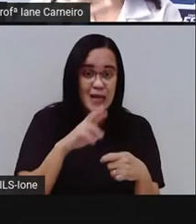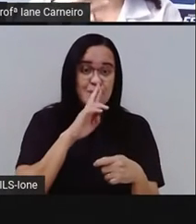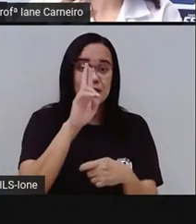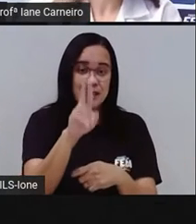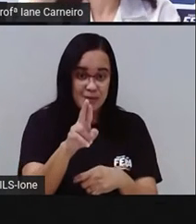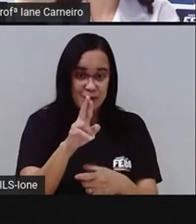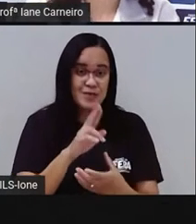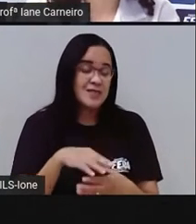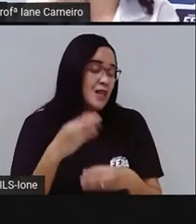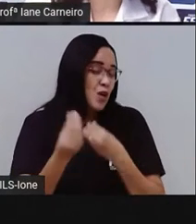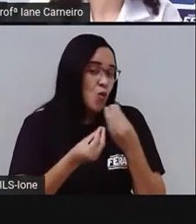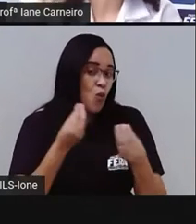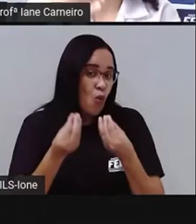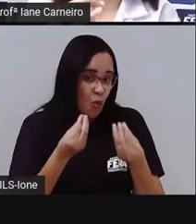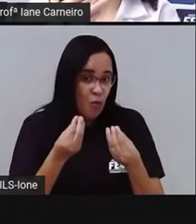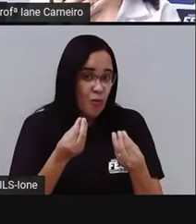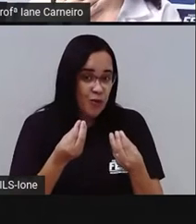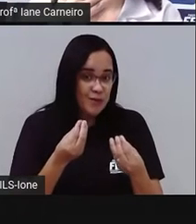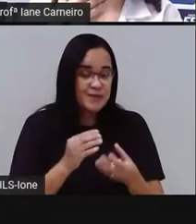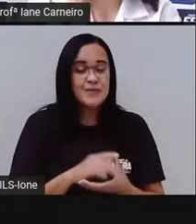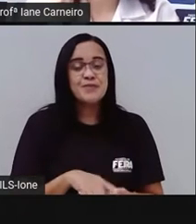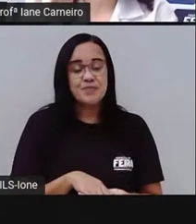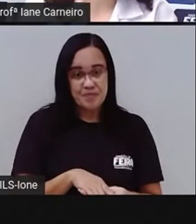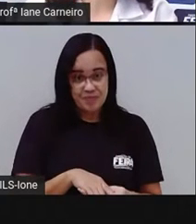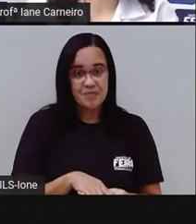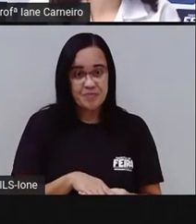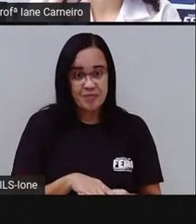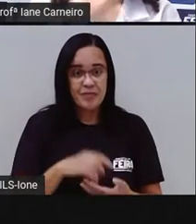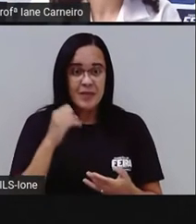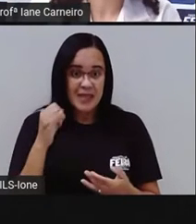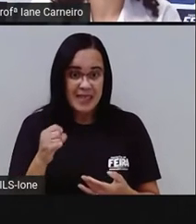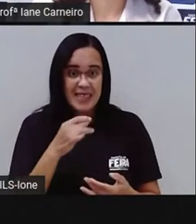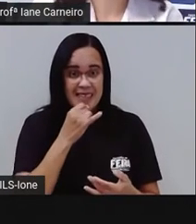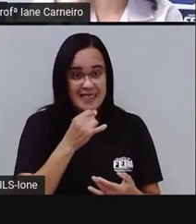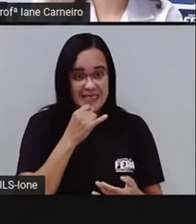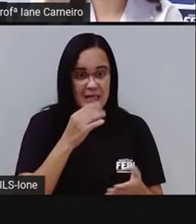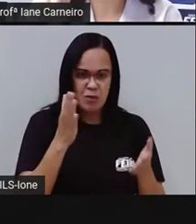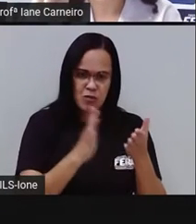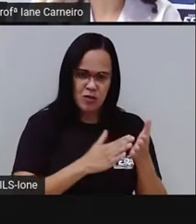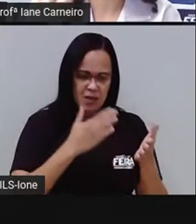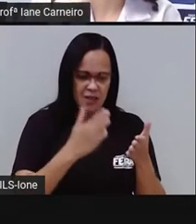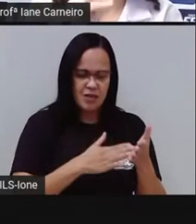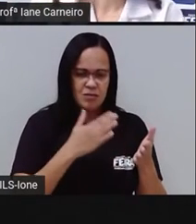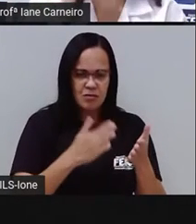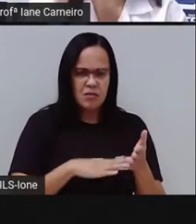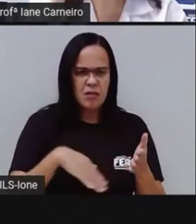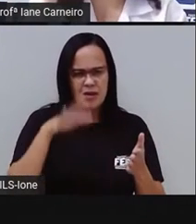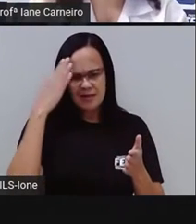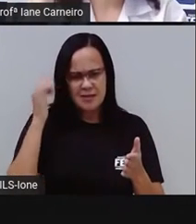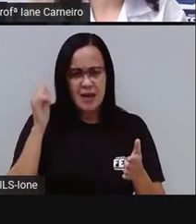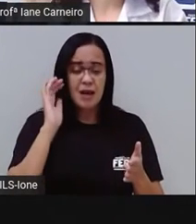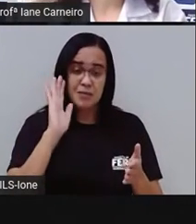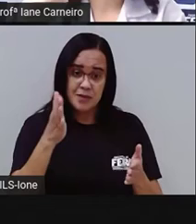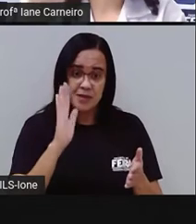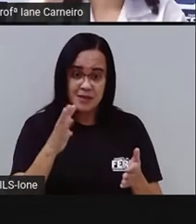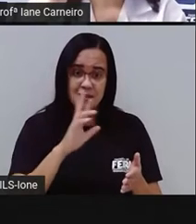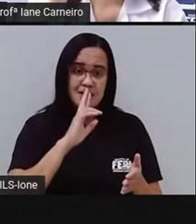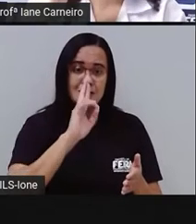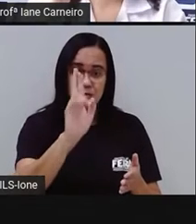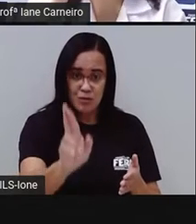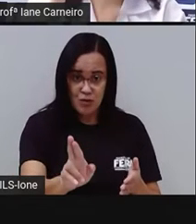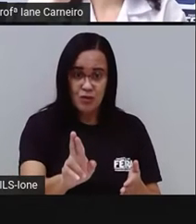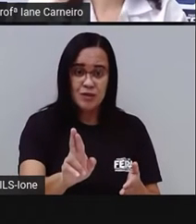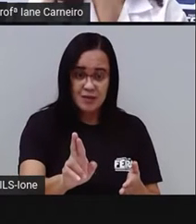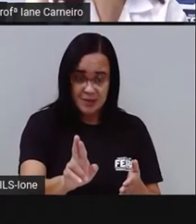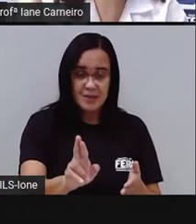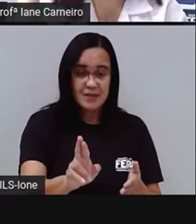resposta que ela pode adivinhar. Né? Porque, por exemplo, nesse livro, a pessoa já sabe, né? Que vai ser...